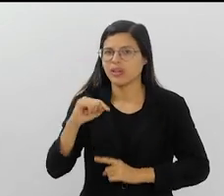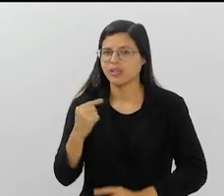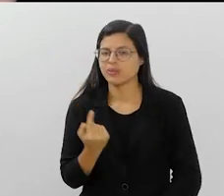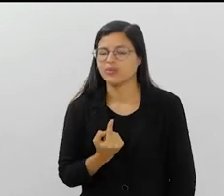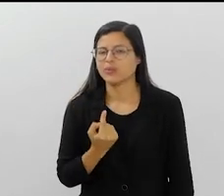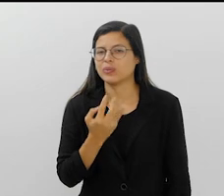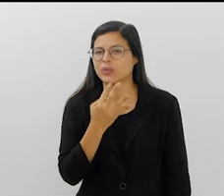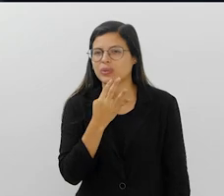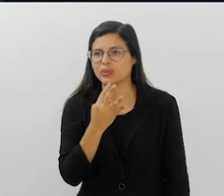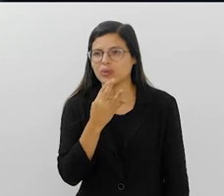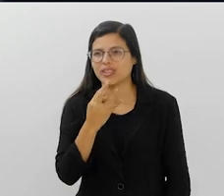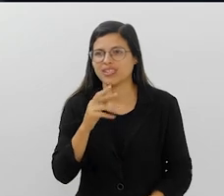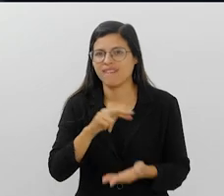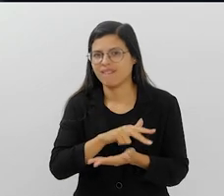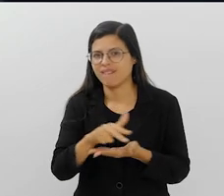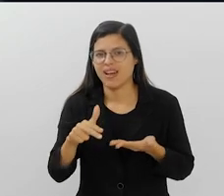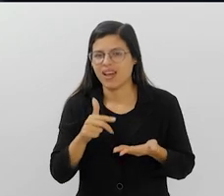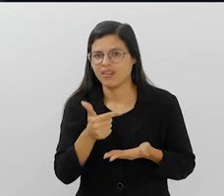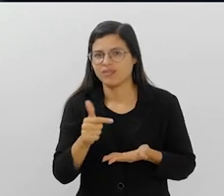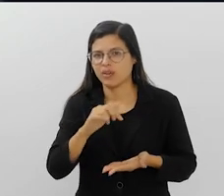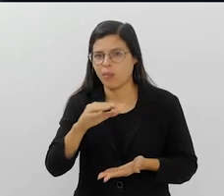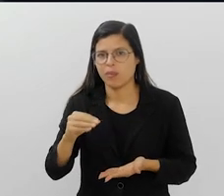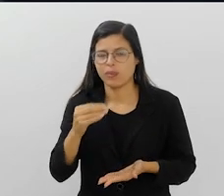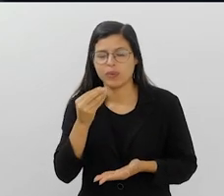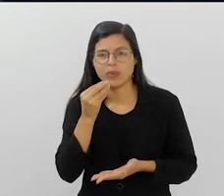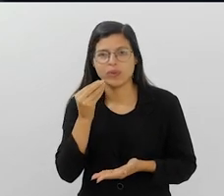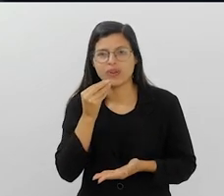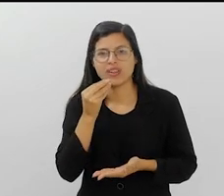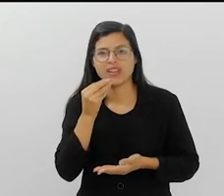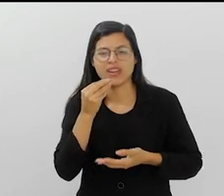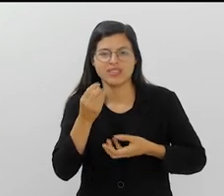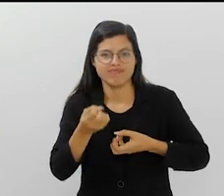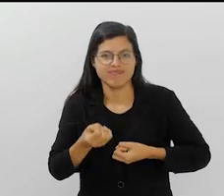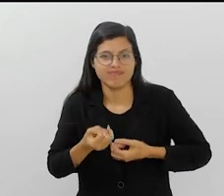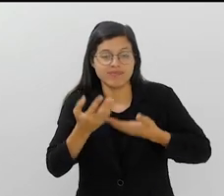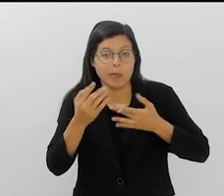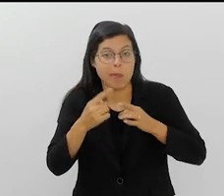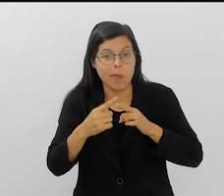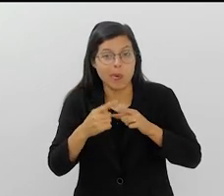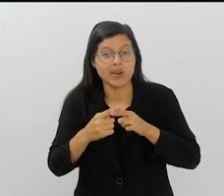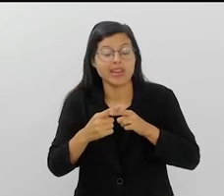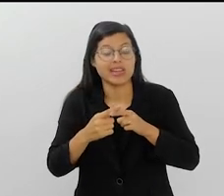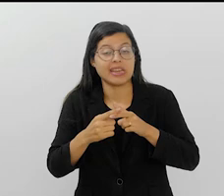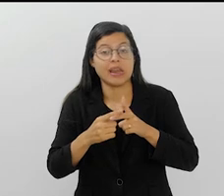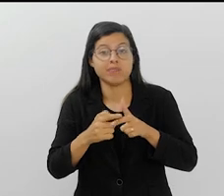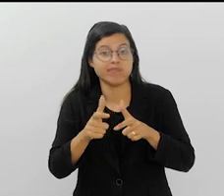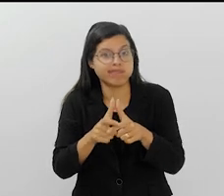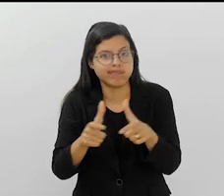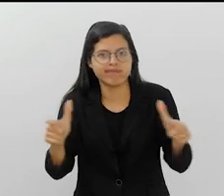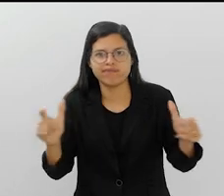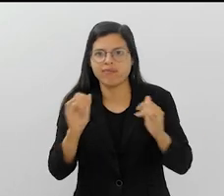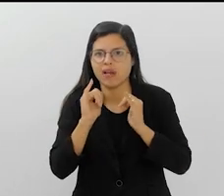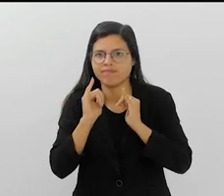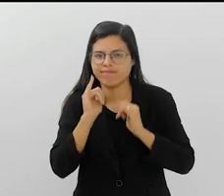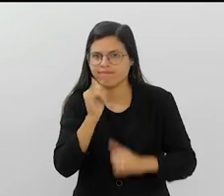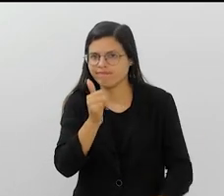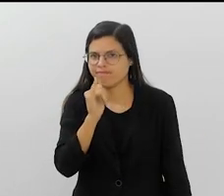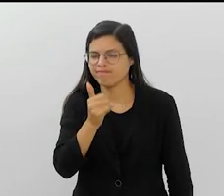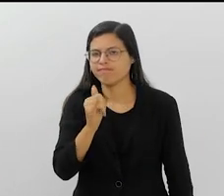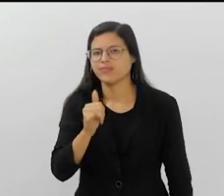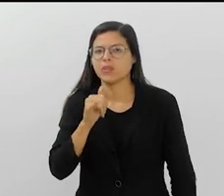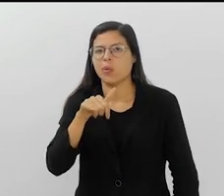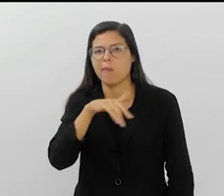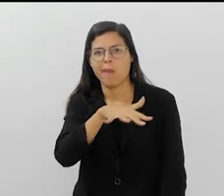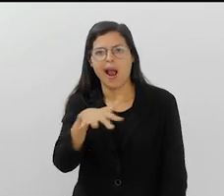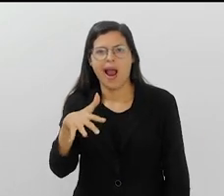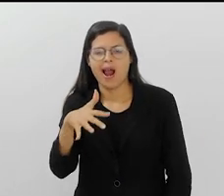conhecemos, várias que a gente nem tem oportunidade de contar porque é um volume gigantesco, né? De uma festa muito invisibilizada, de um setor